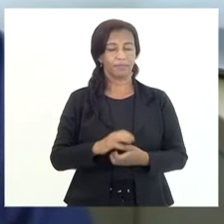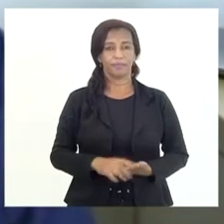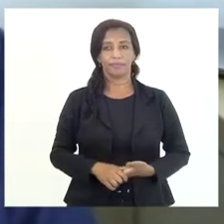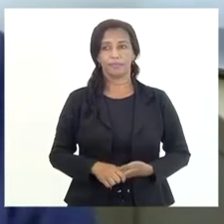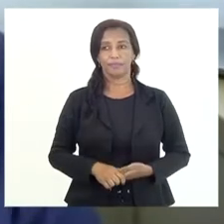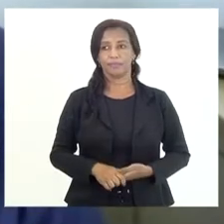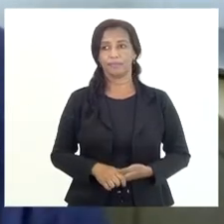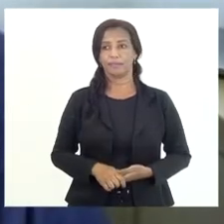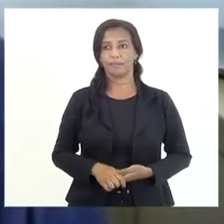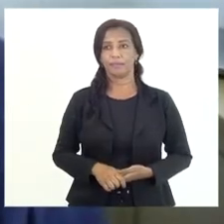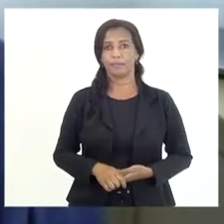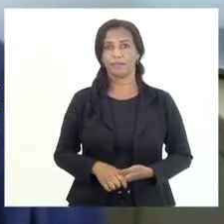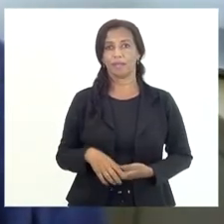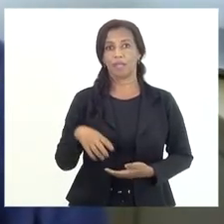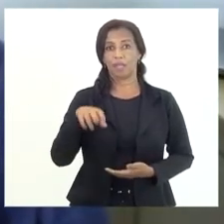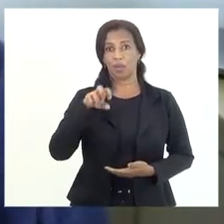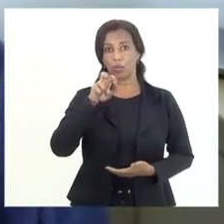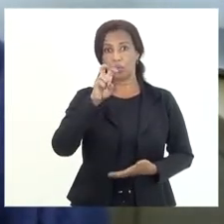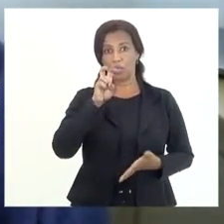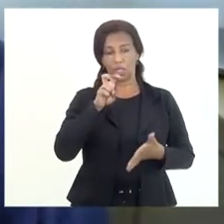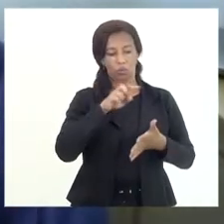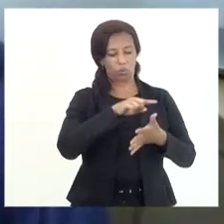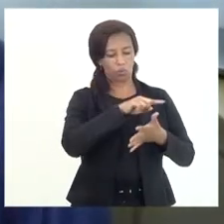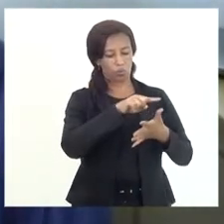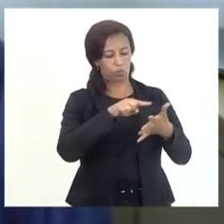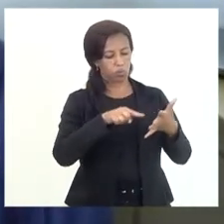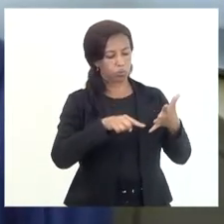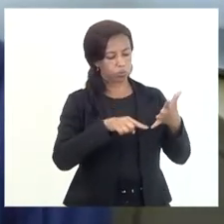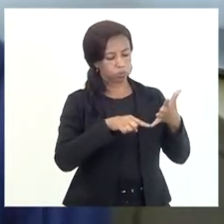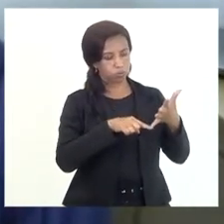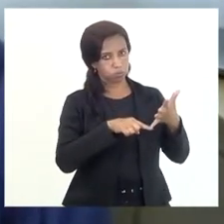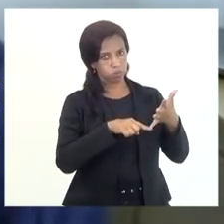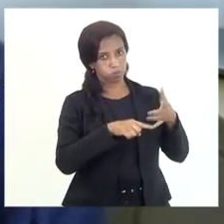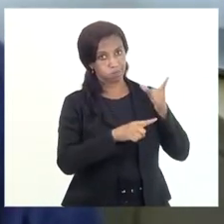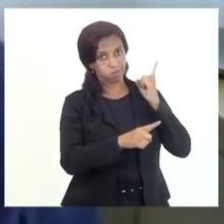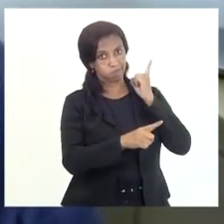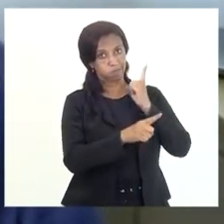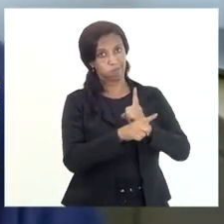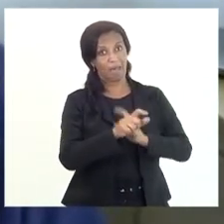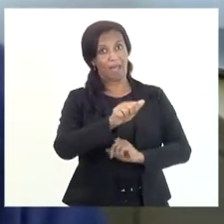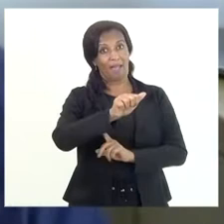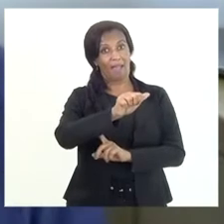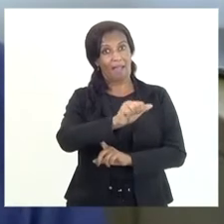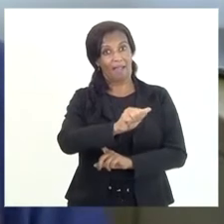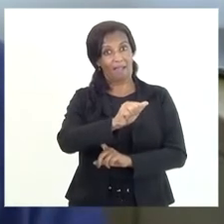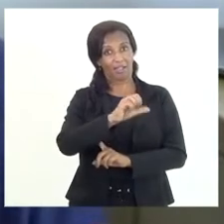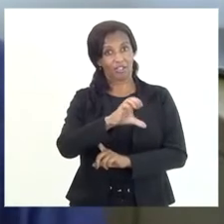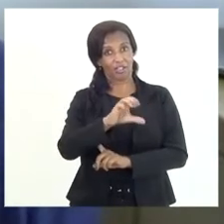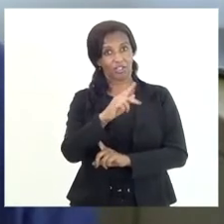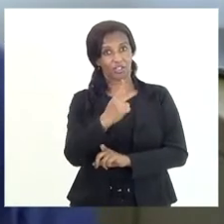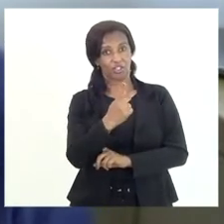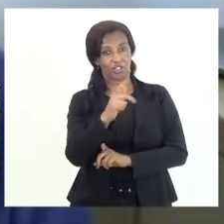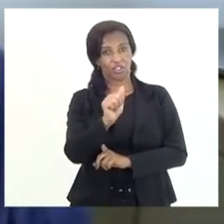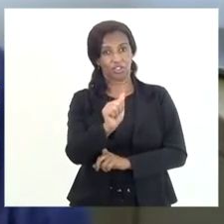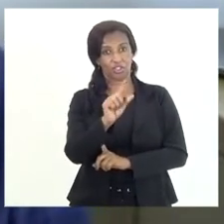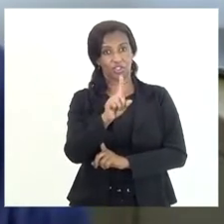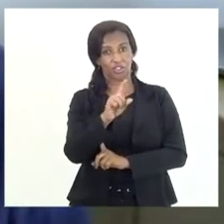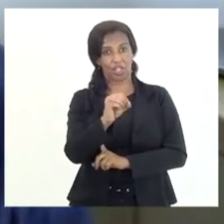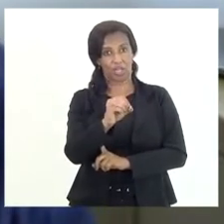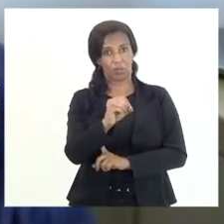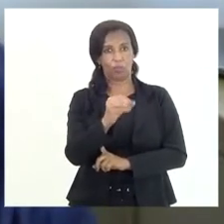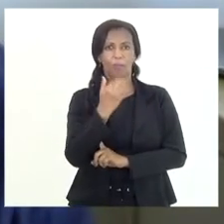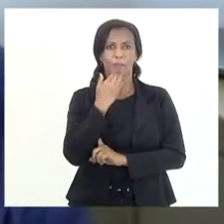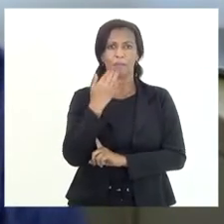é o quinto e último achado que eu quero que a nossa doutora procuradoria nos explique mais